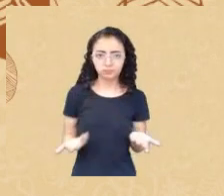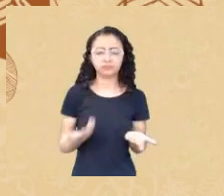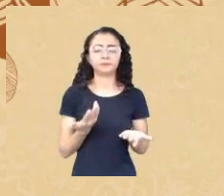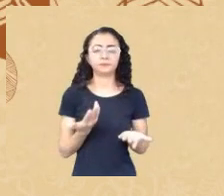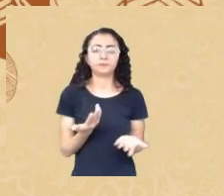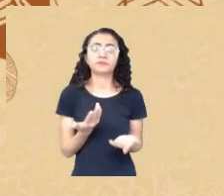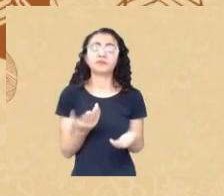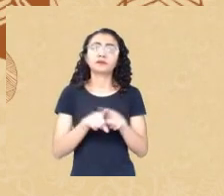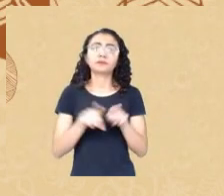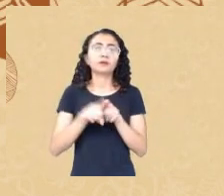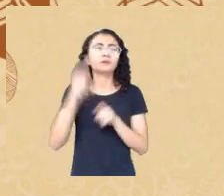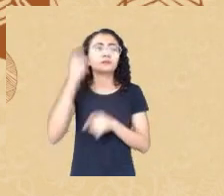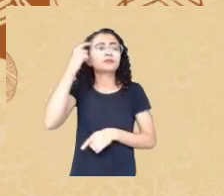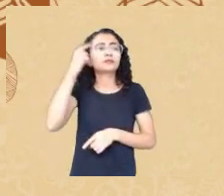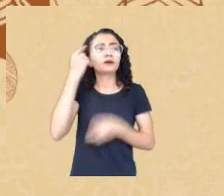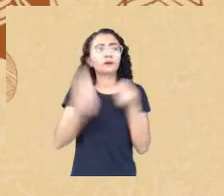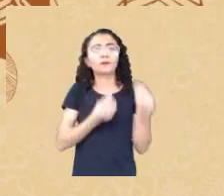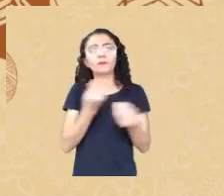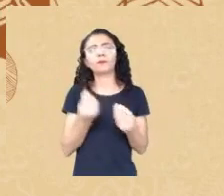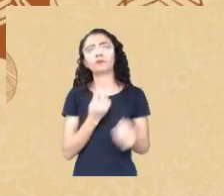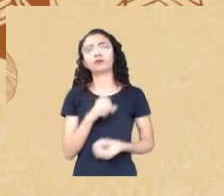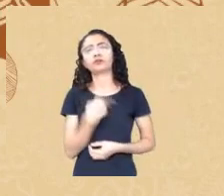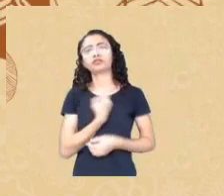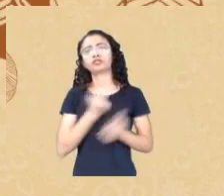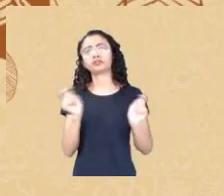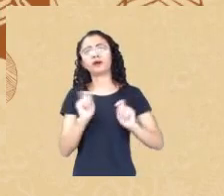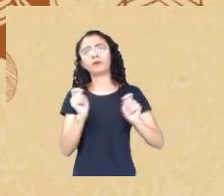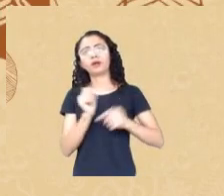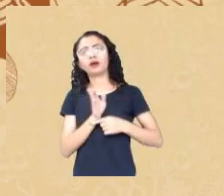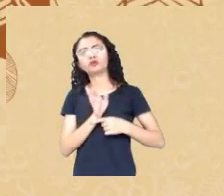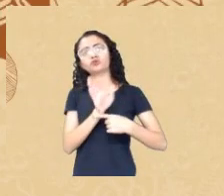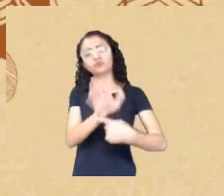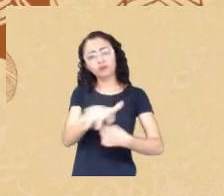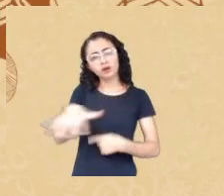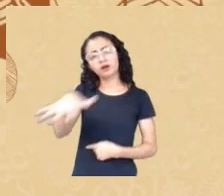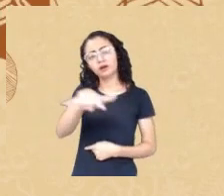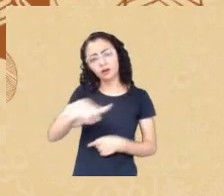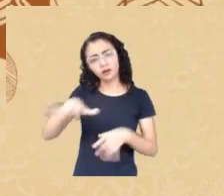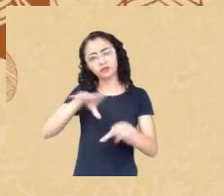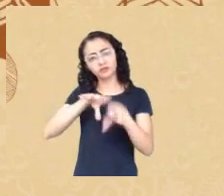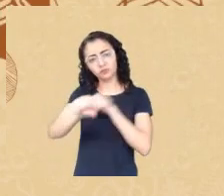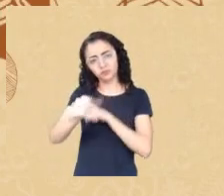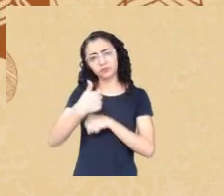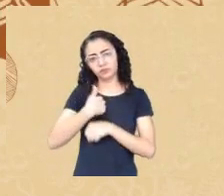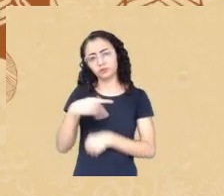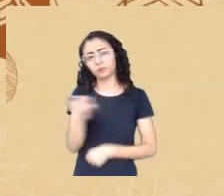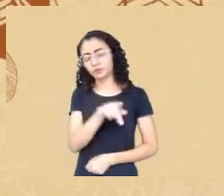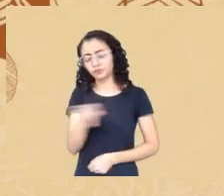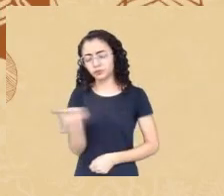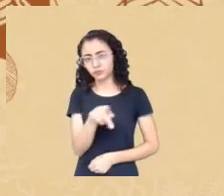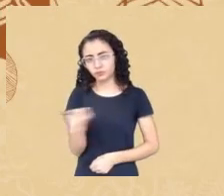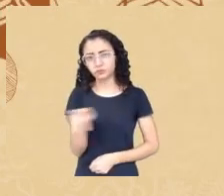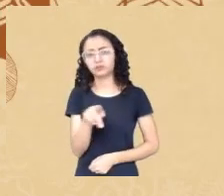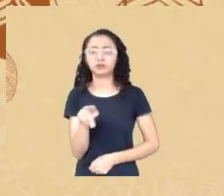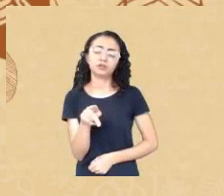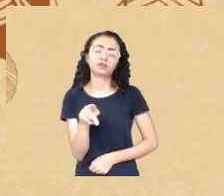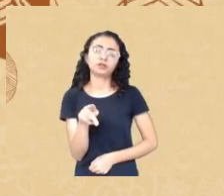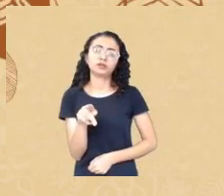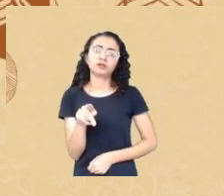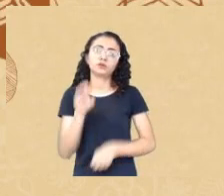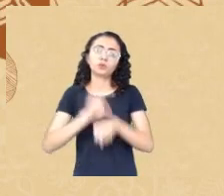que a gente pode me dar no campo da formação que é onde eu atuo eu sou docente do curso de graduação e de pós-graduação